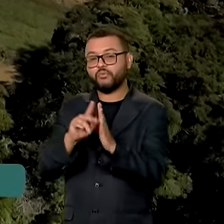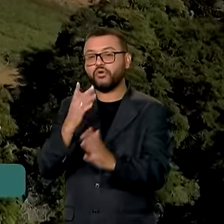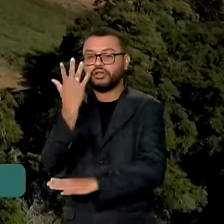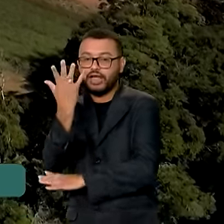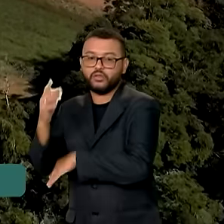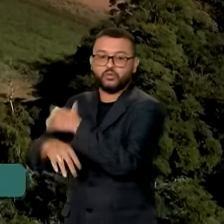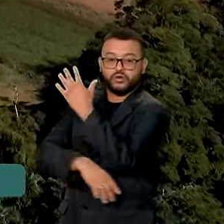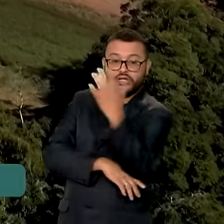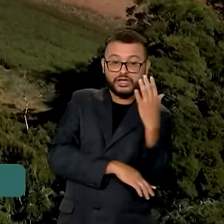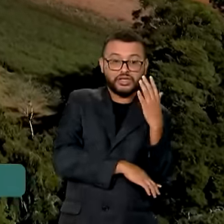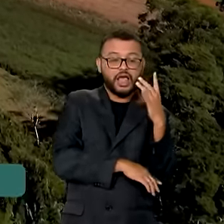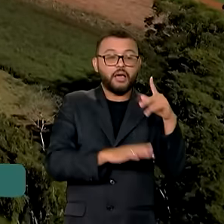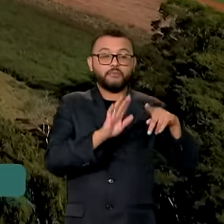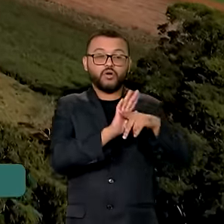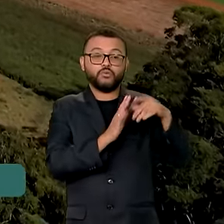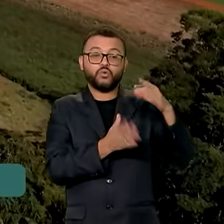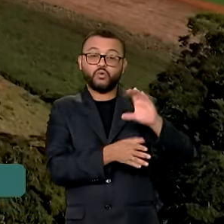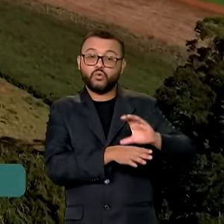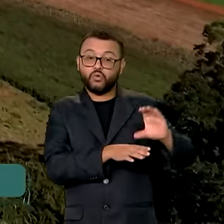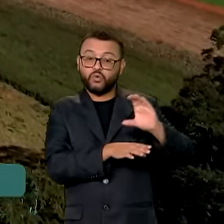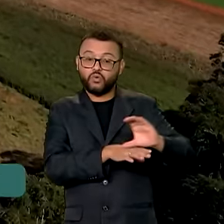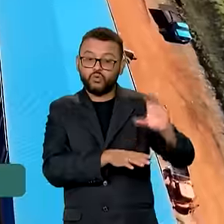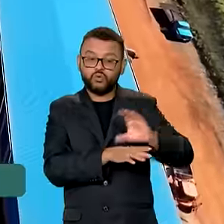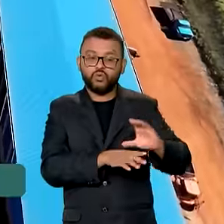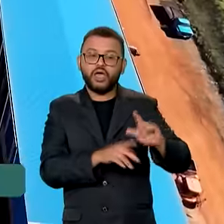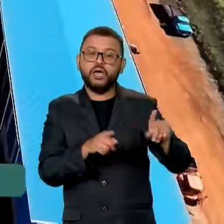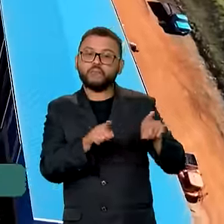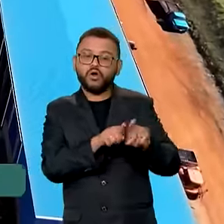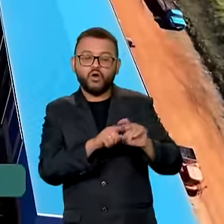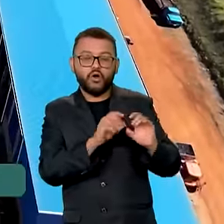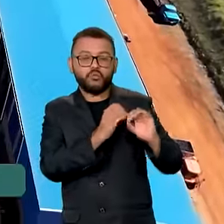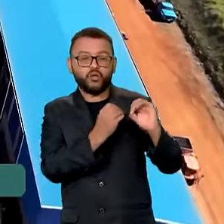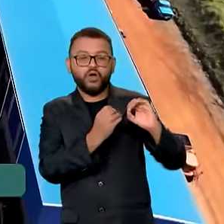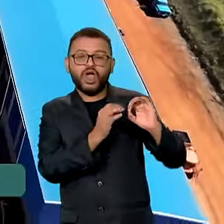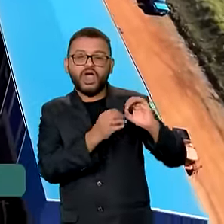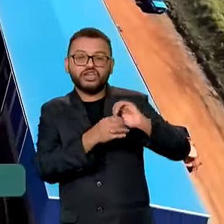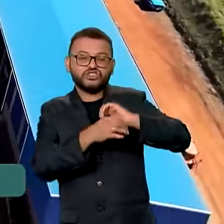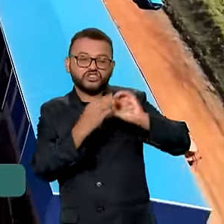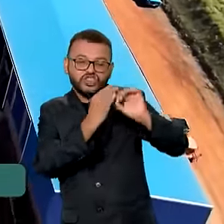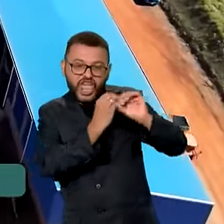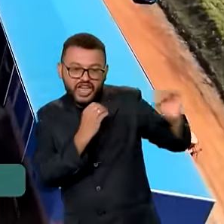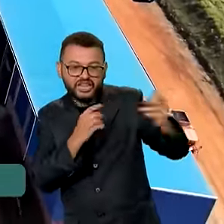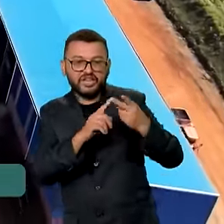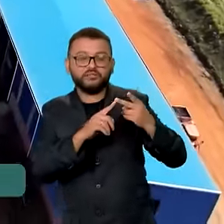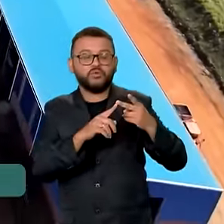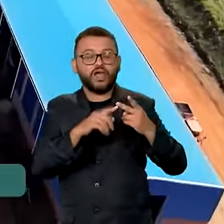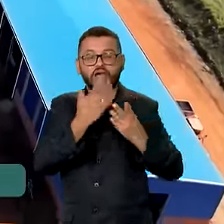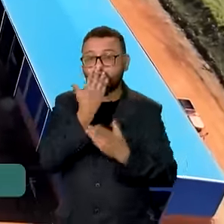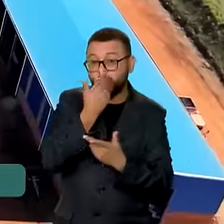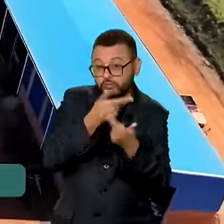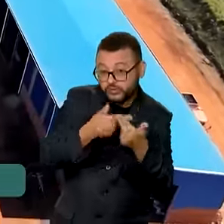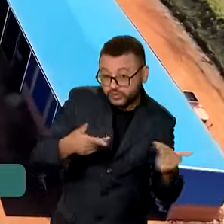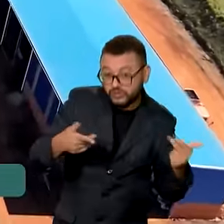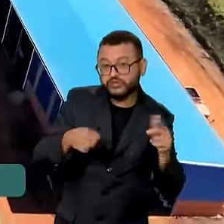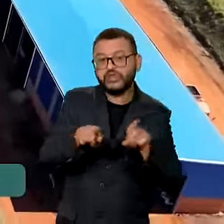cursos do campus Lagoa do Sino são de Engenharia Agronômica, Ambiental e de Alimentos,